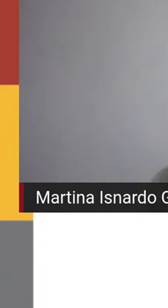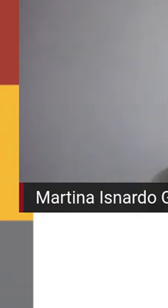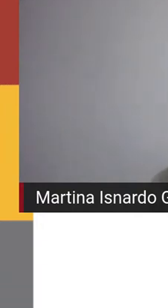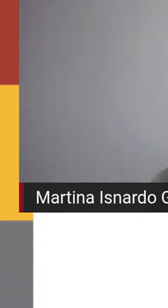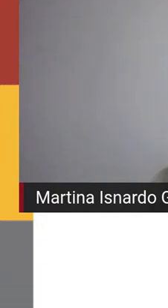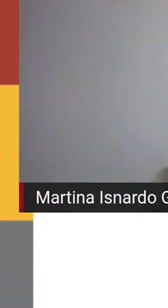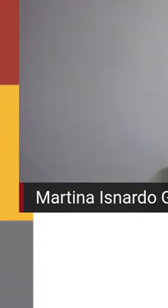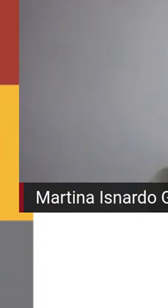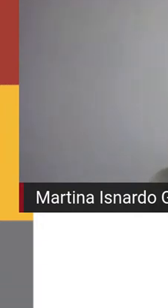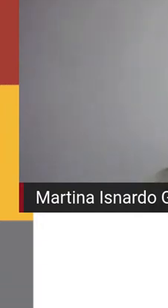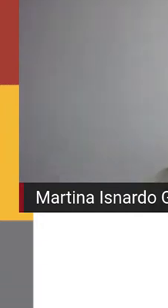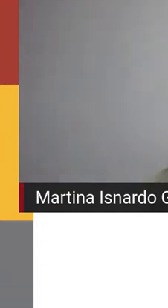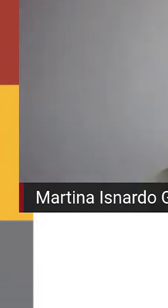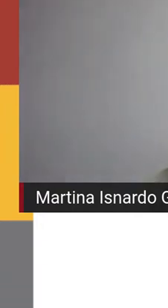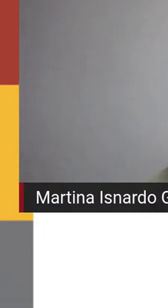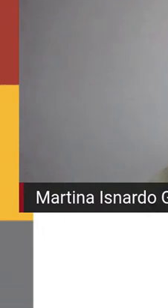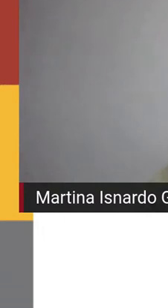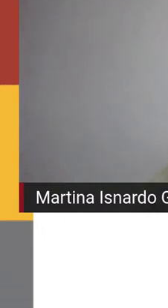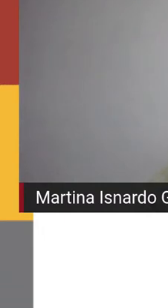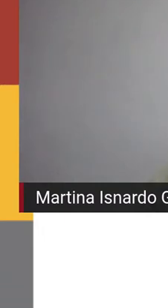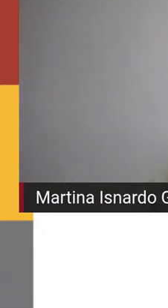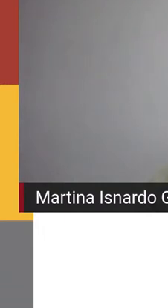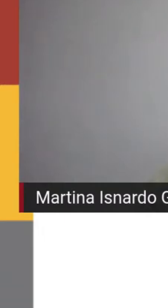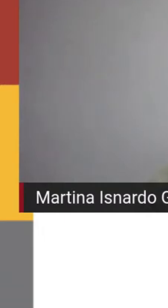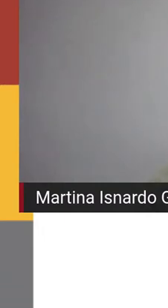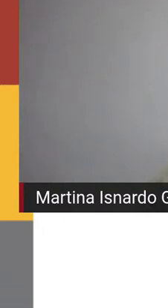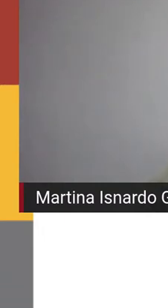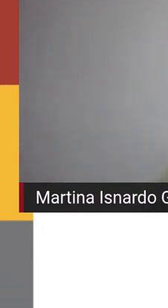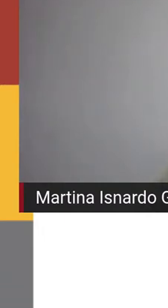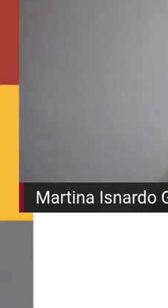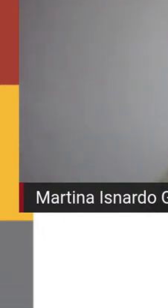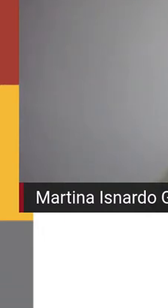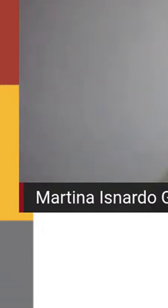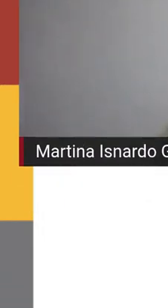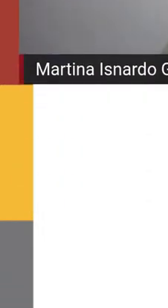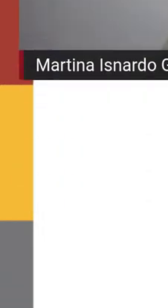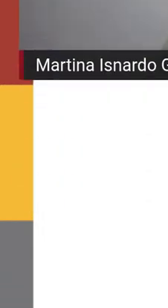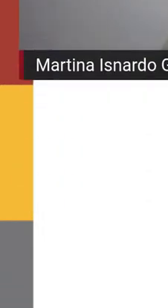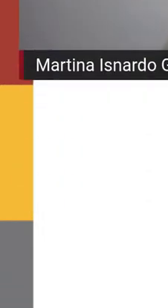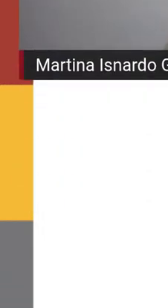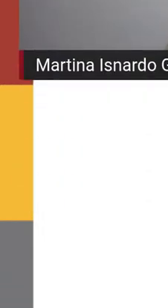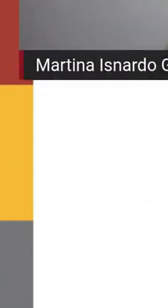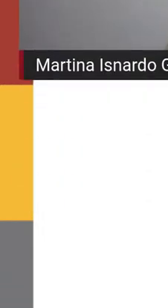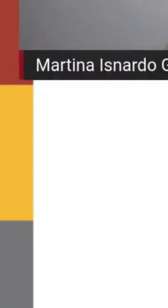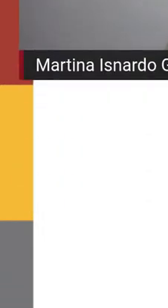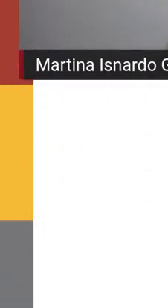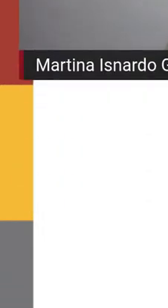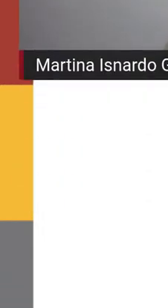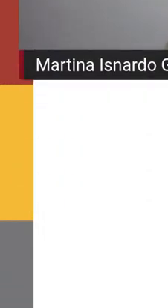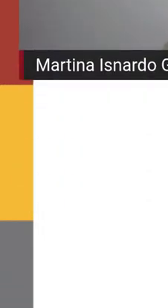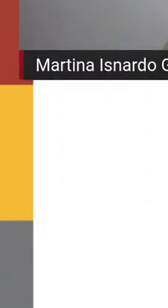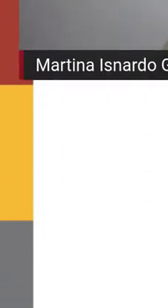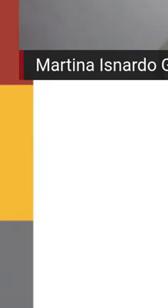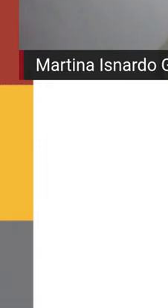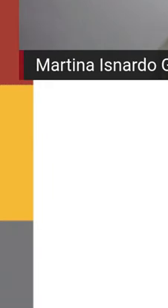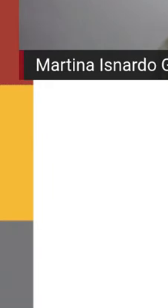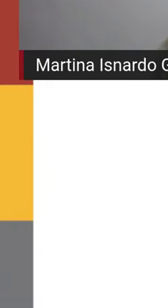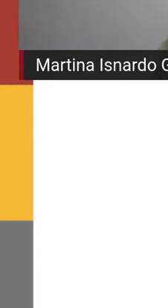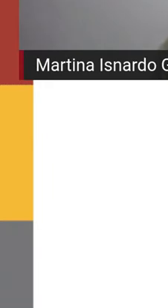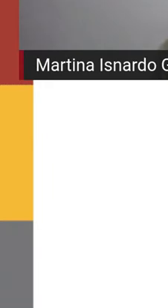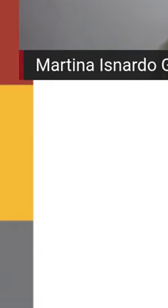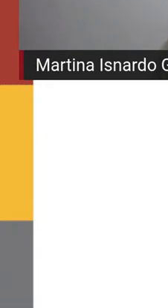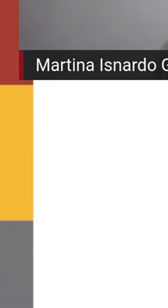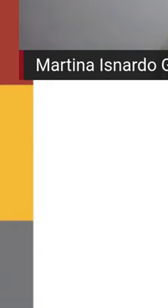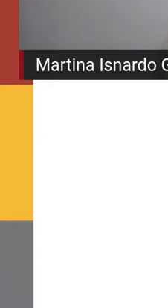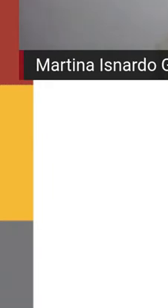Era isso, então, vamos convidar professora Fernanda Bartkowski, vem para cá, os colegas estão te